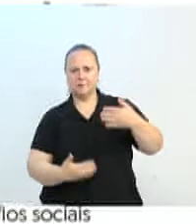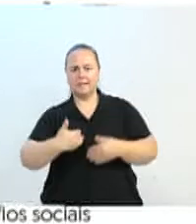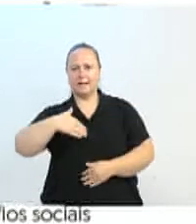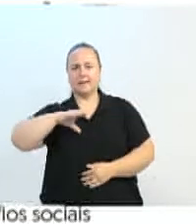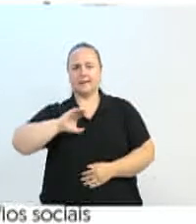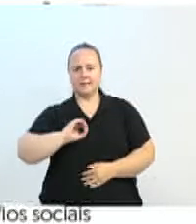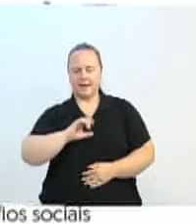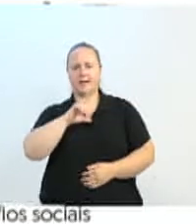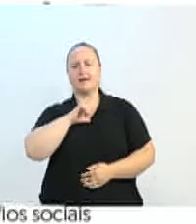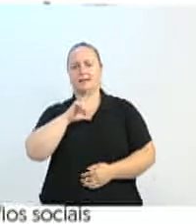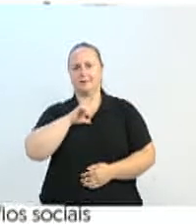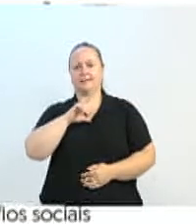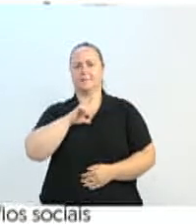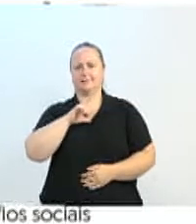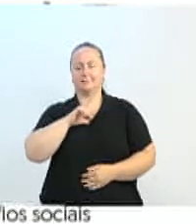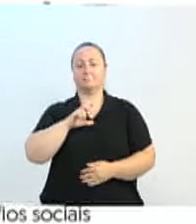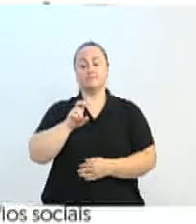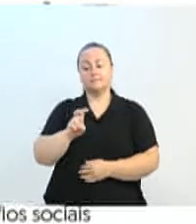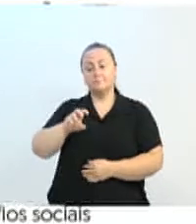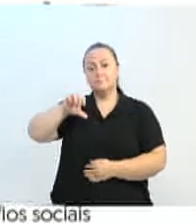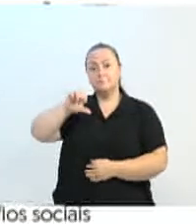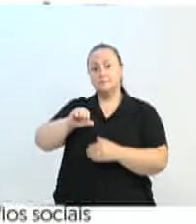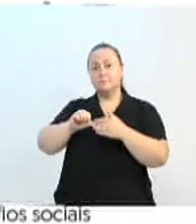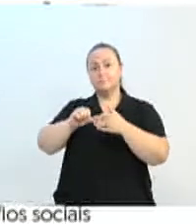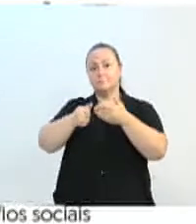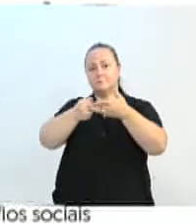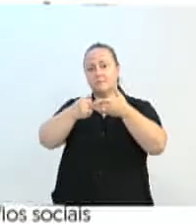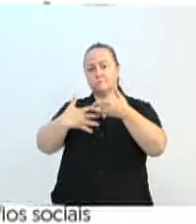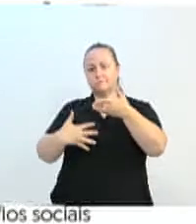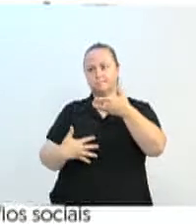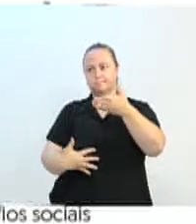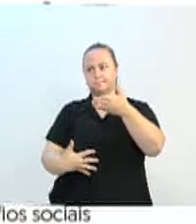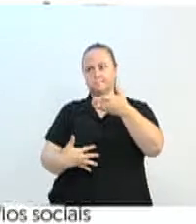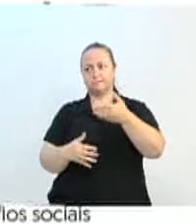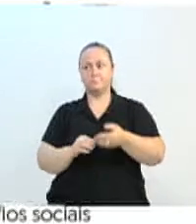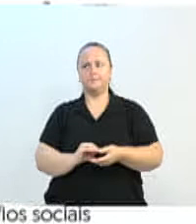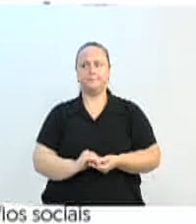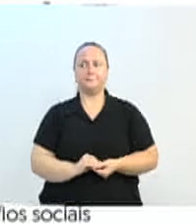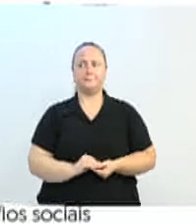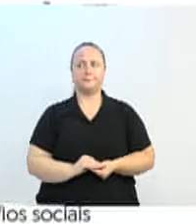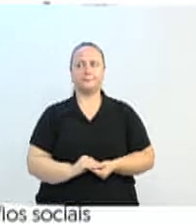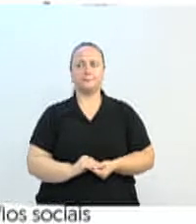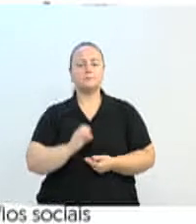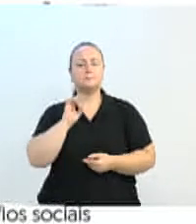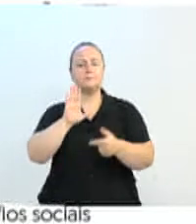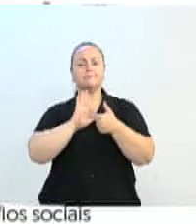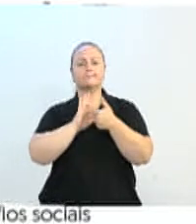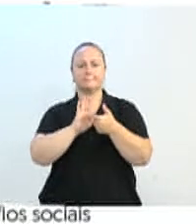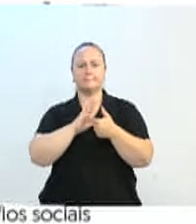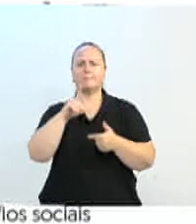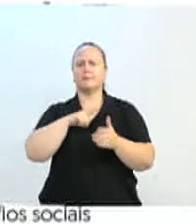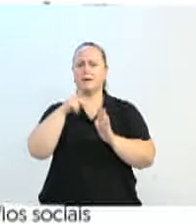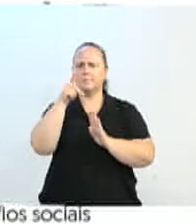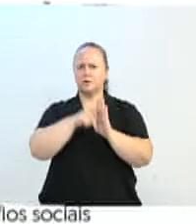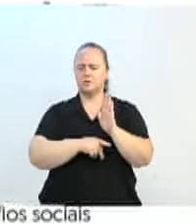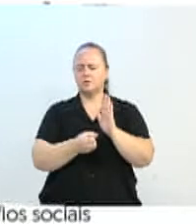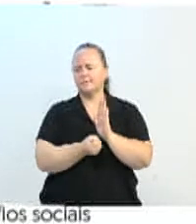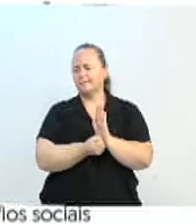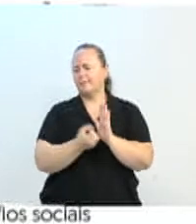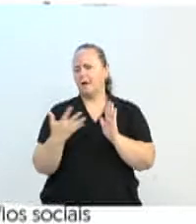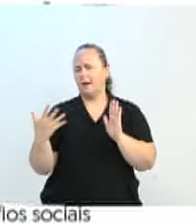dentro e 59 subfunções. Eu só trouxe o quadro aqui para dizer que nós temos muitos projetos a serem feitos.